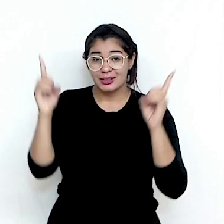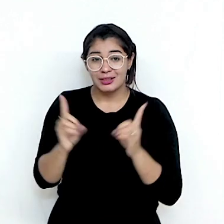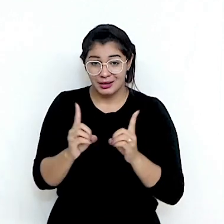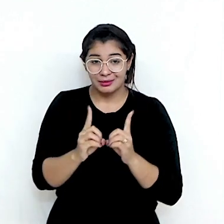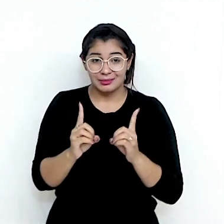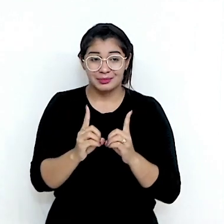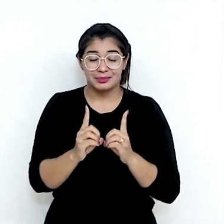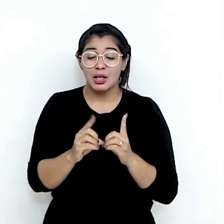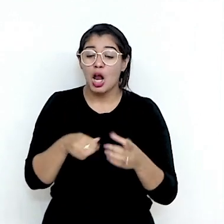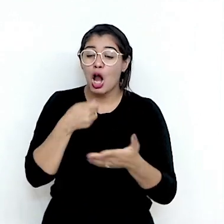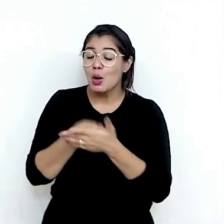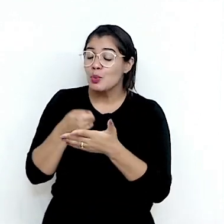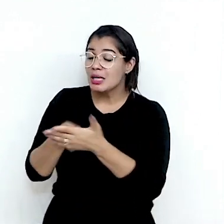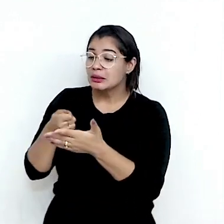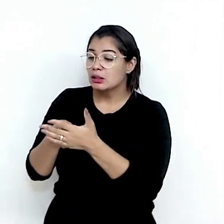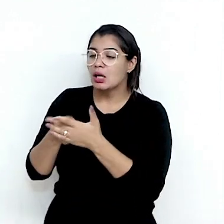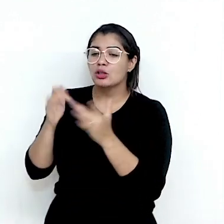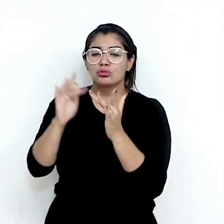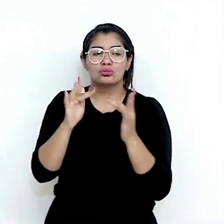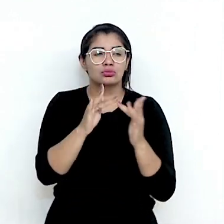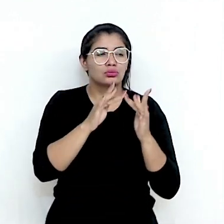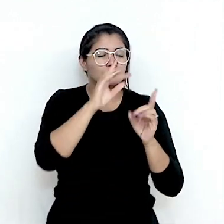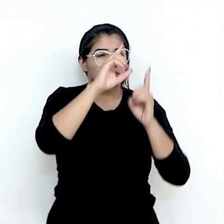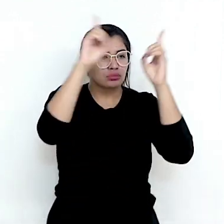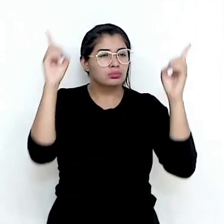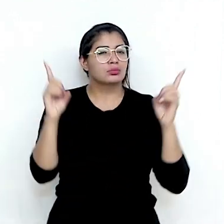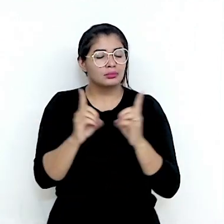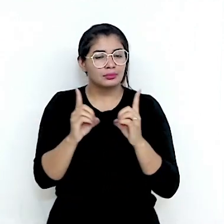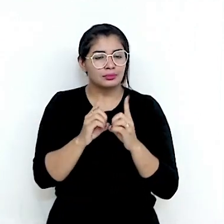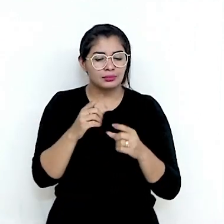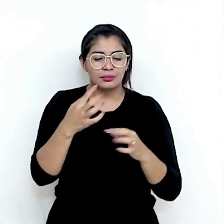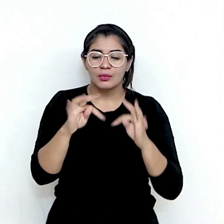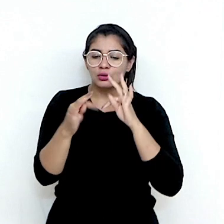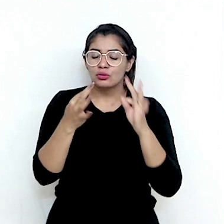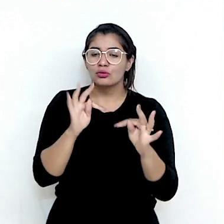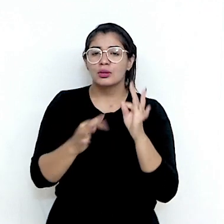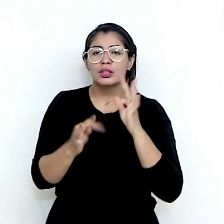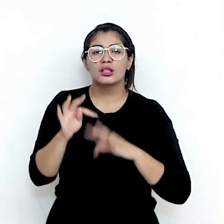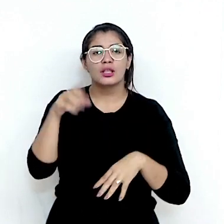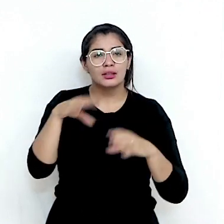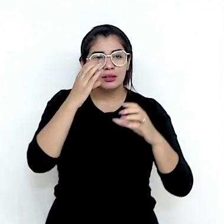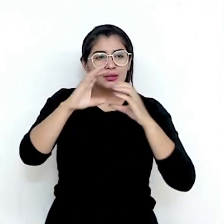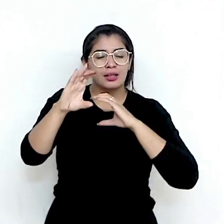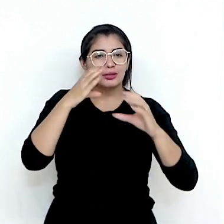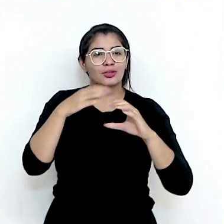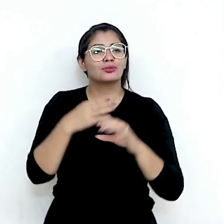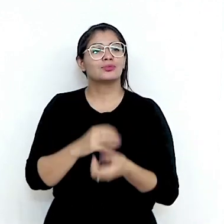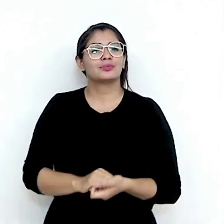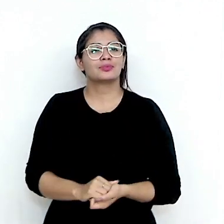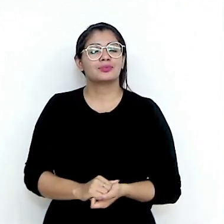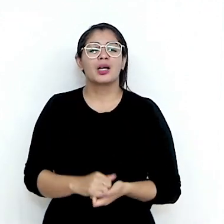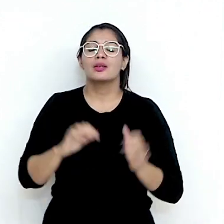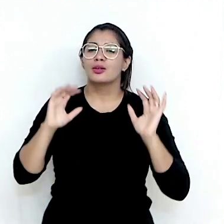aplicações, conexão digital, infraestrutura, de telecomunicações, que ganha destaque nesse momento em que celebramos